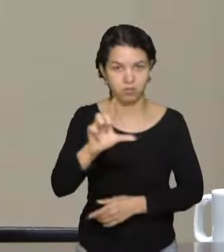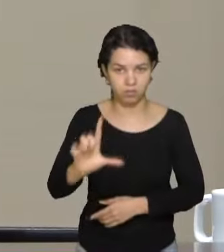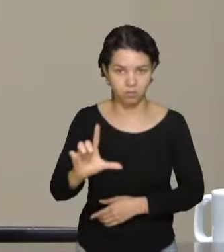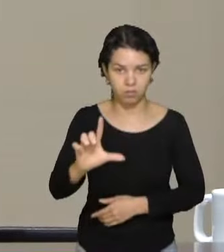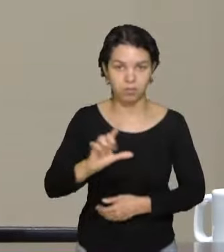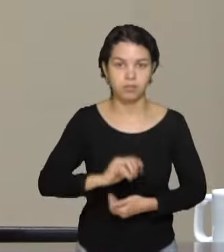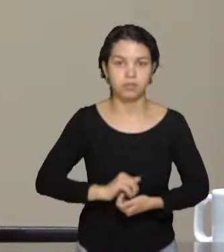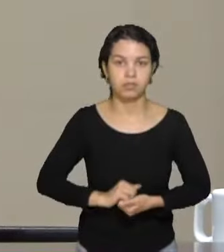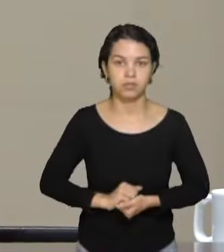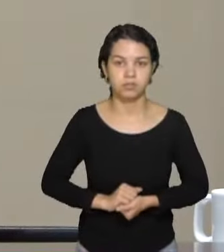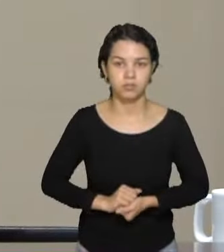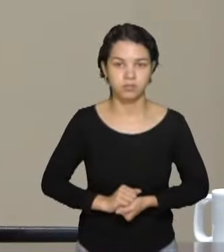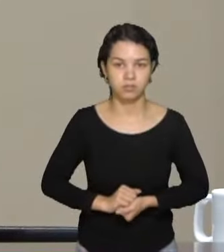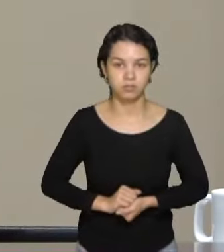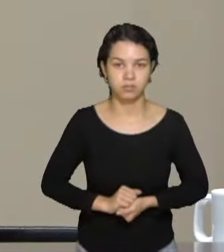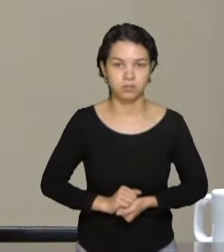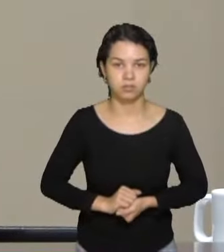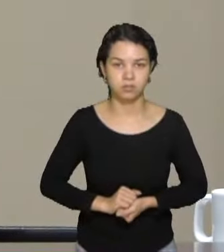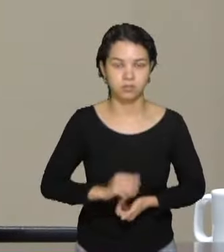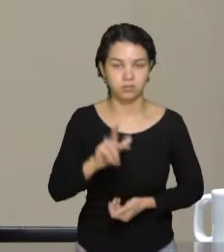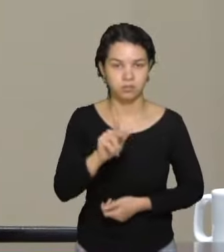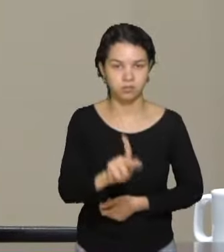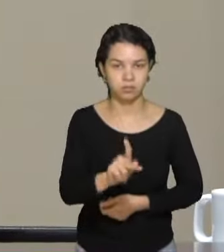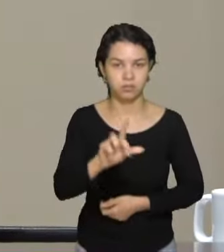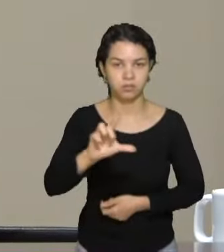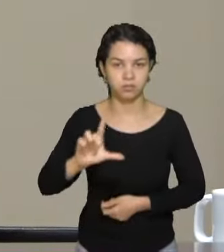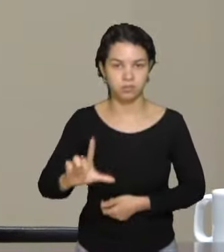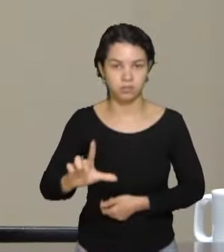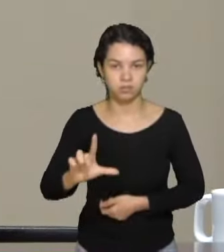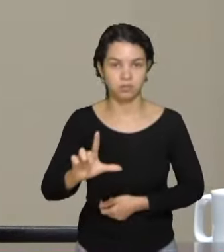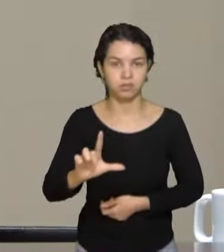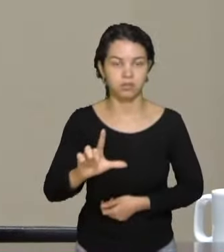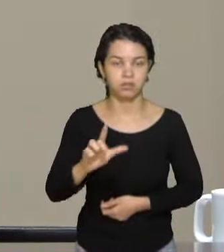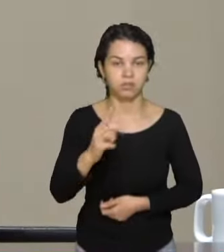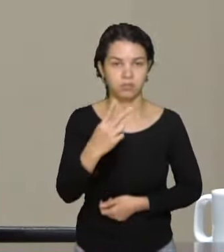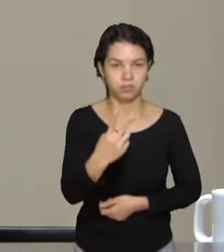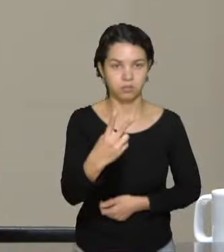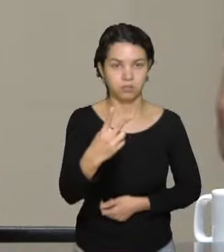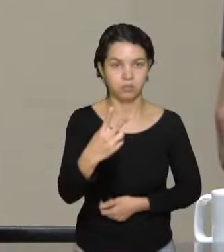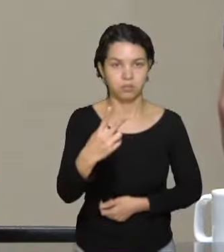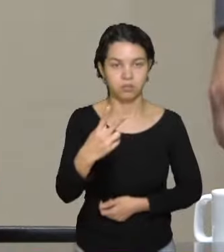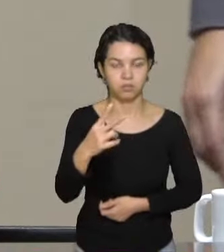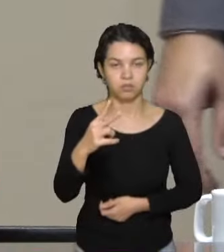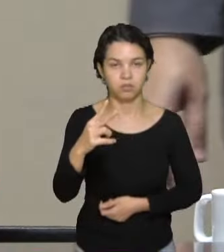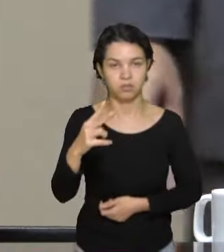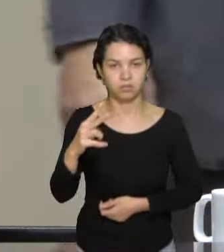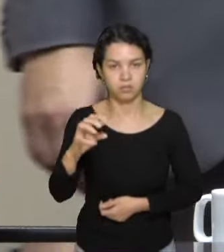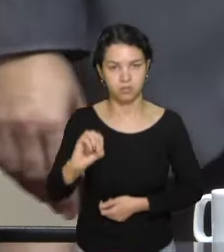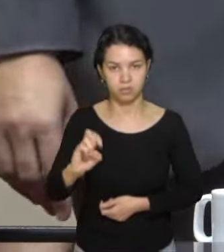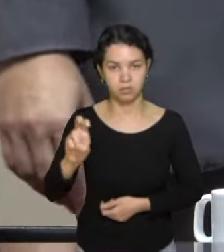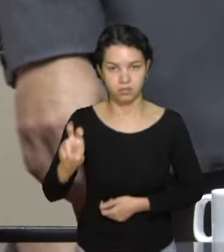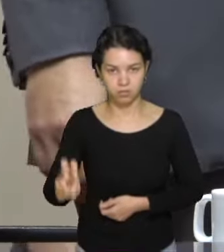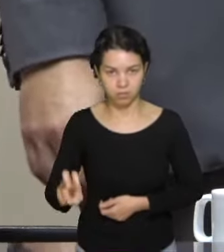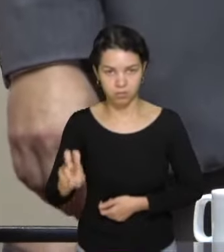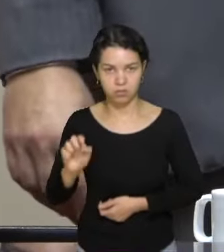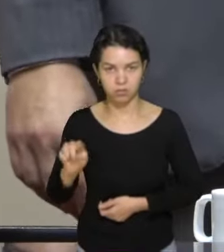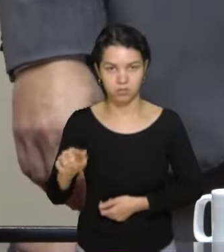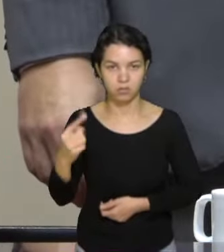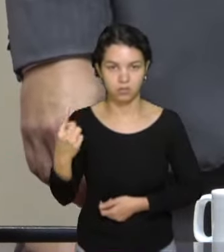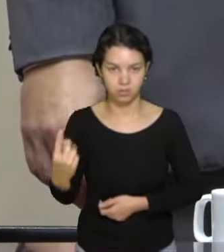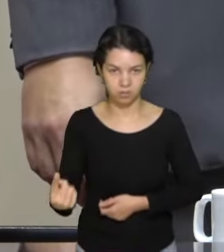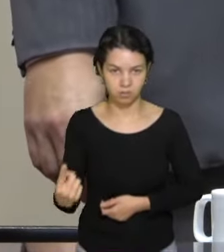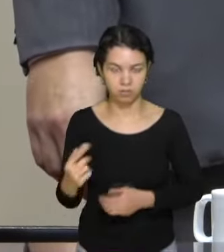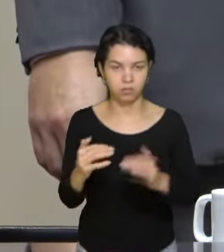PL. PL 205.1, com a cordância dos senhores líderes, de